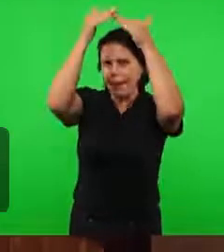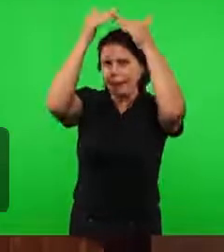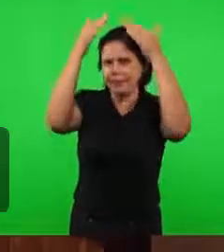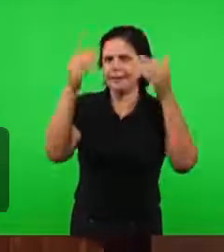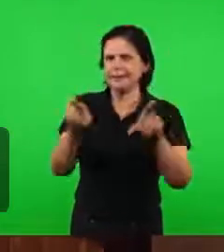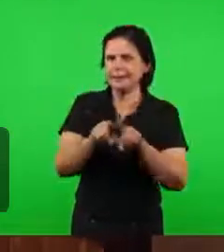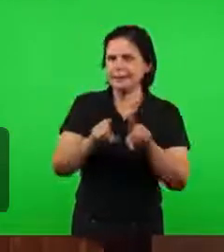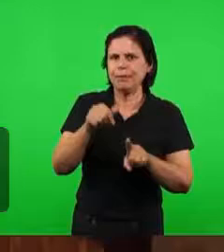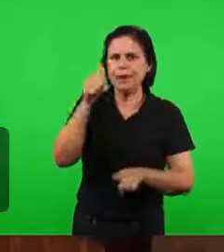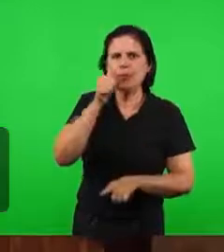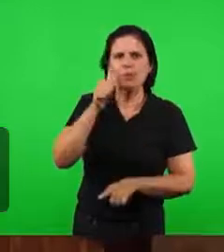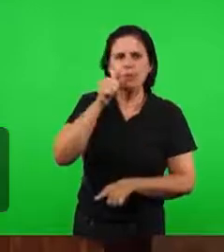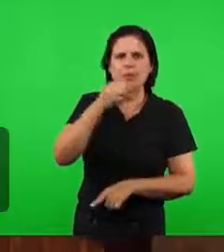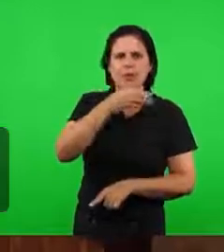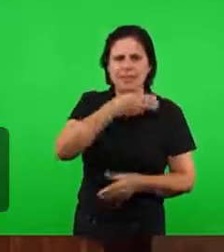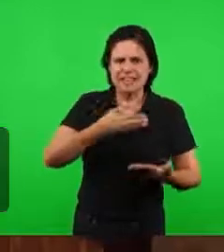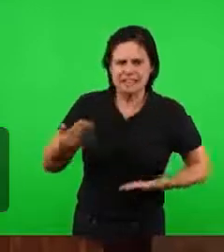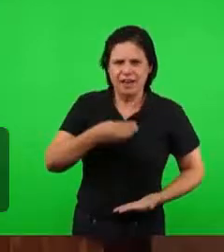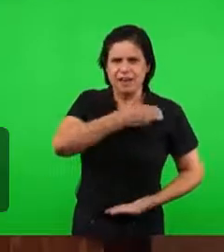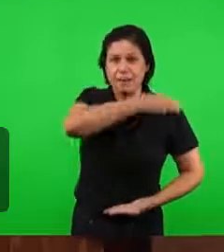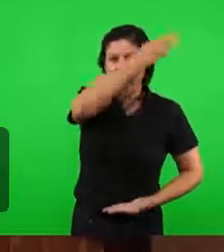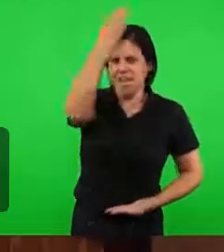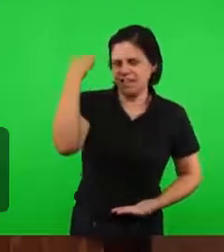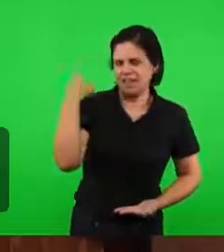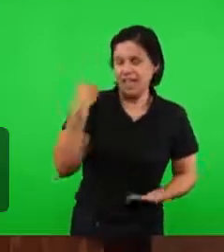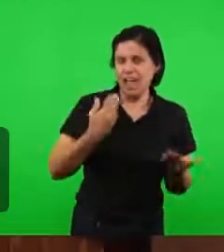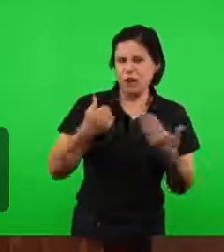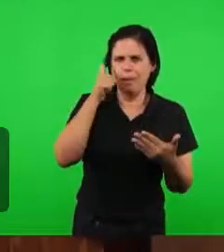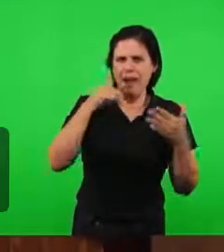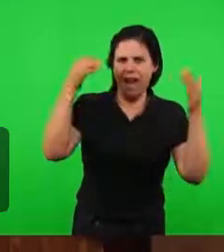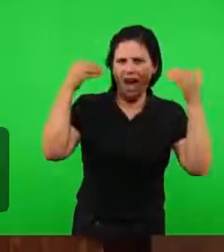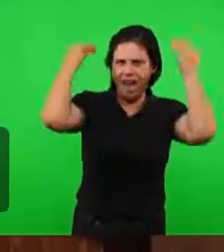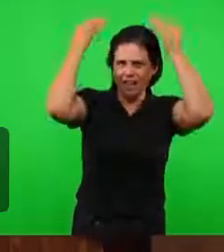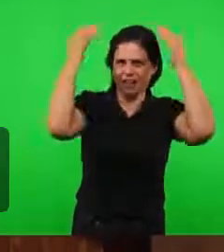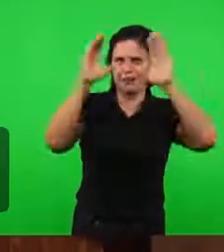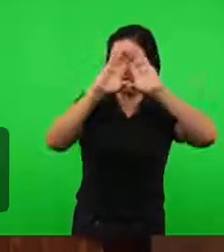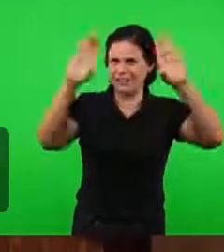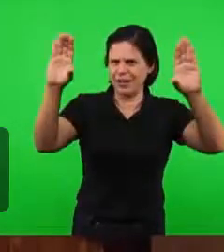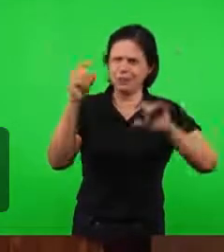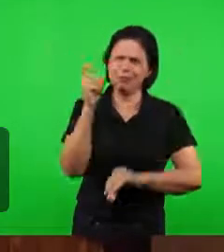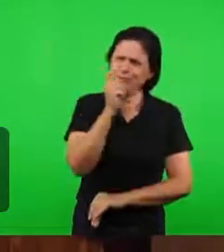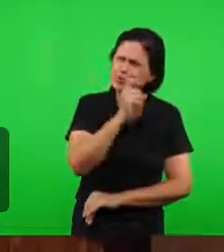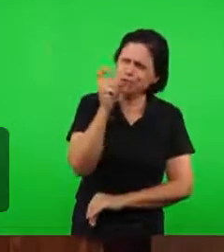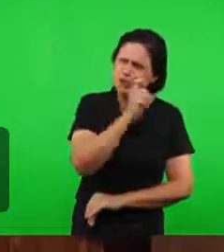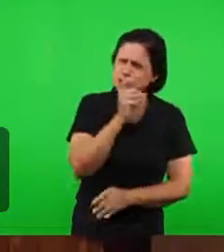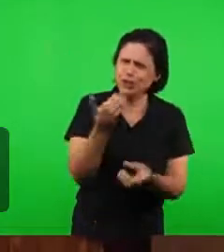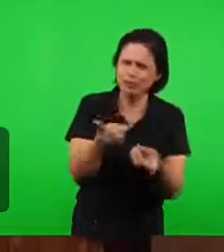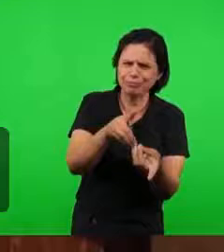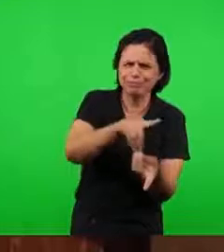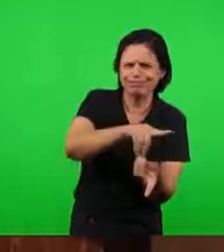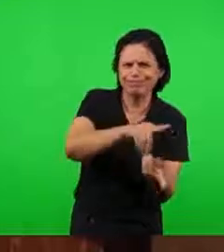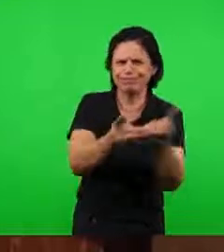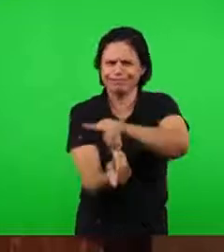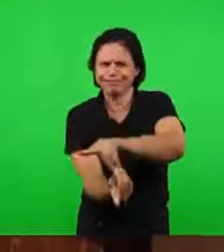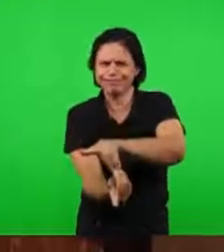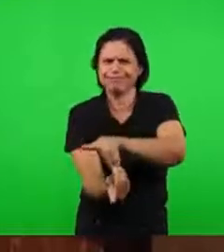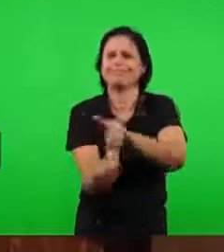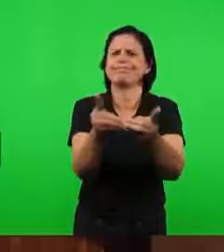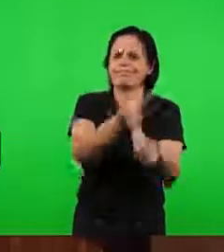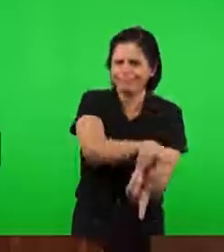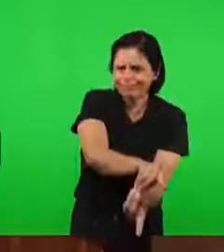Então são certas, são ações de profetismo que tiram,